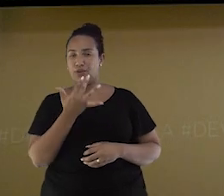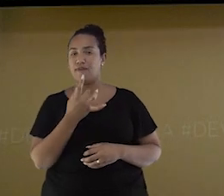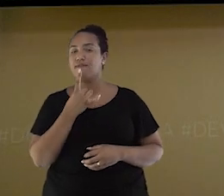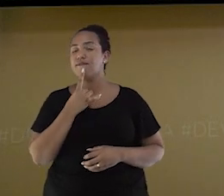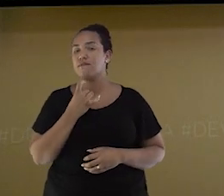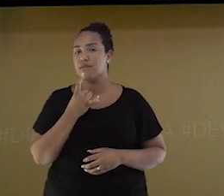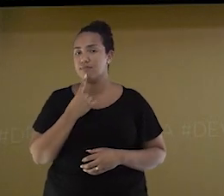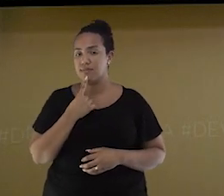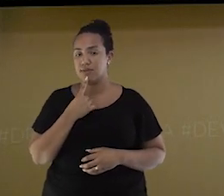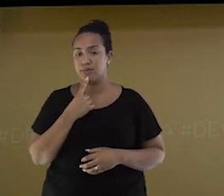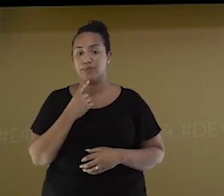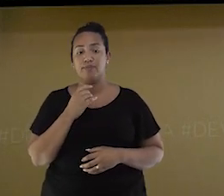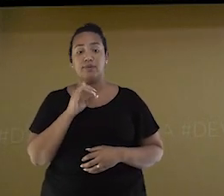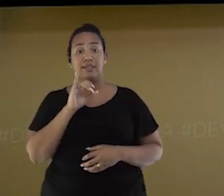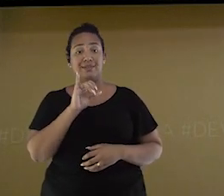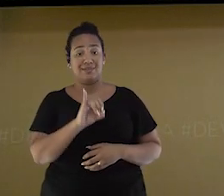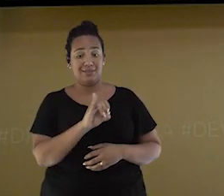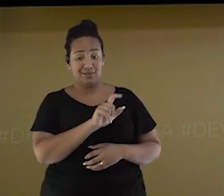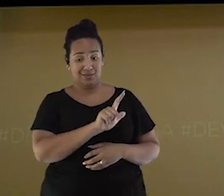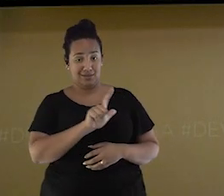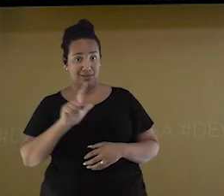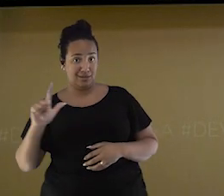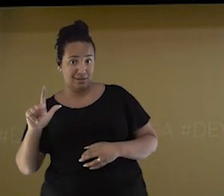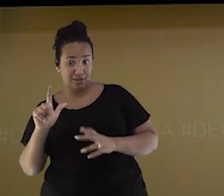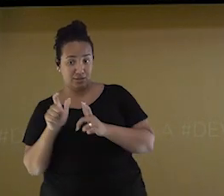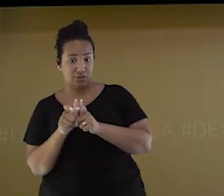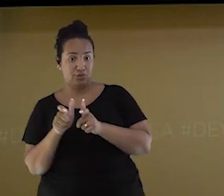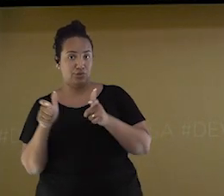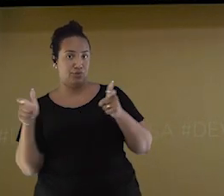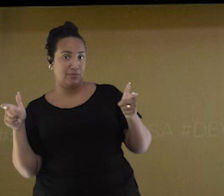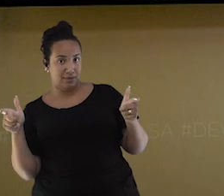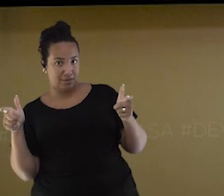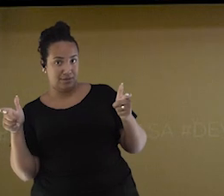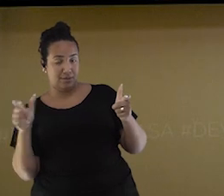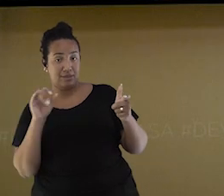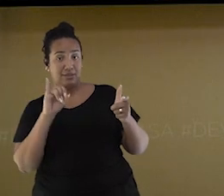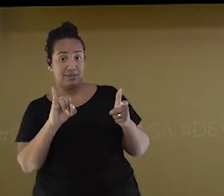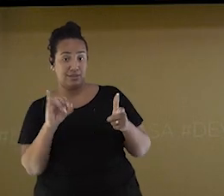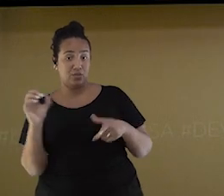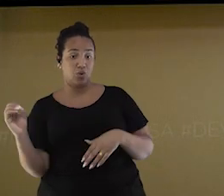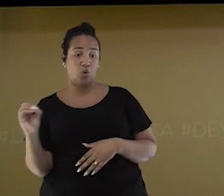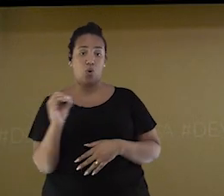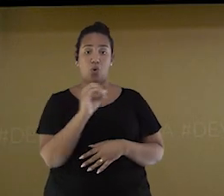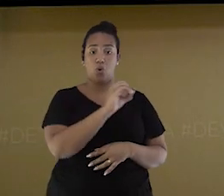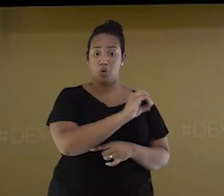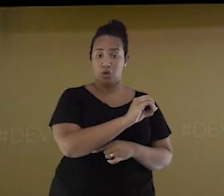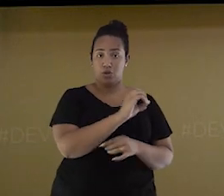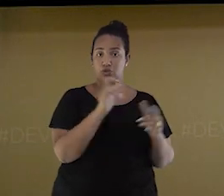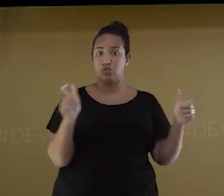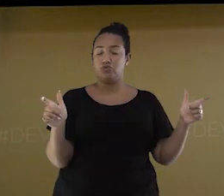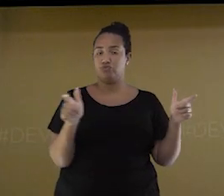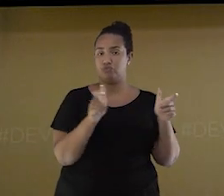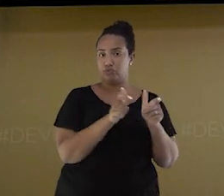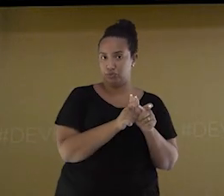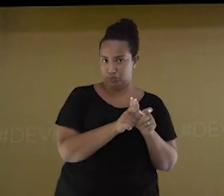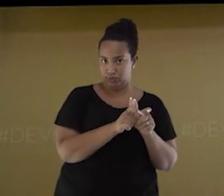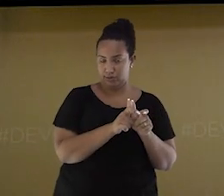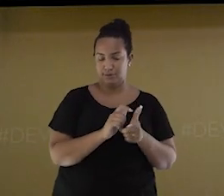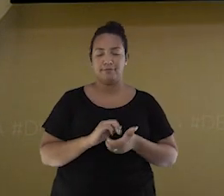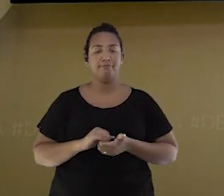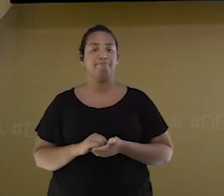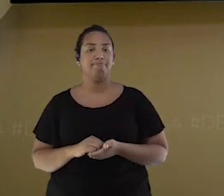se desloca para o leste, e diminui a medida que se desloca para o oeste da Terra.